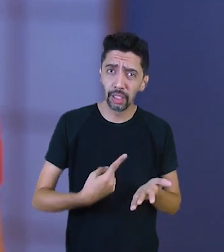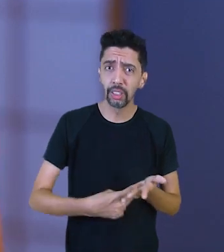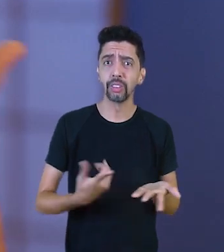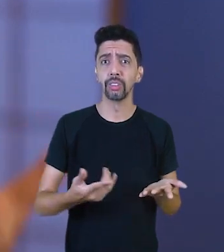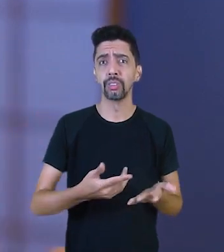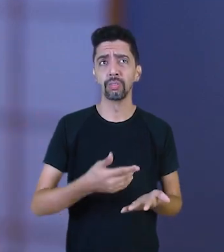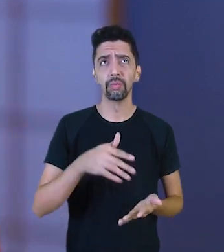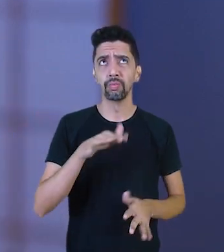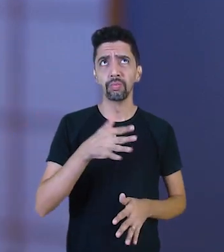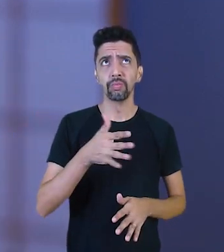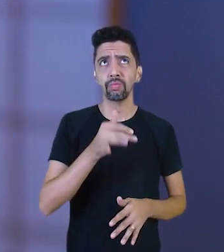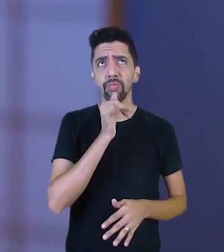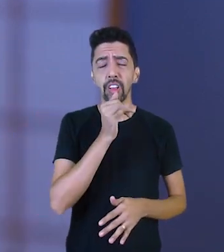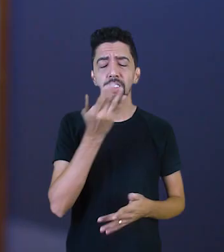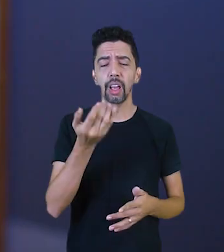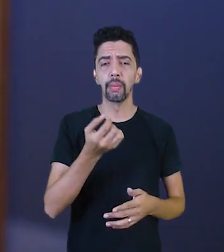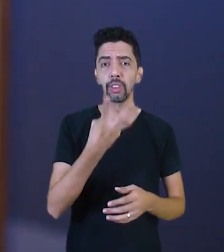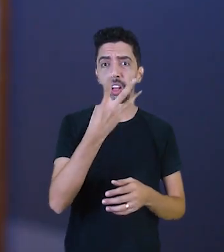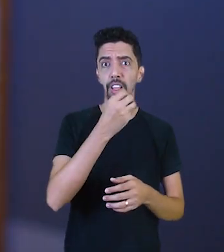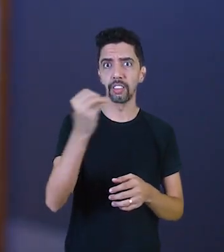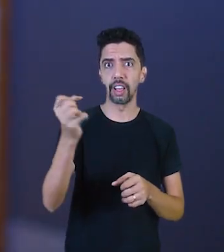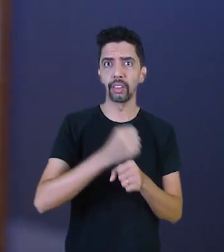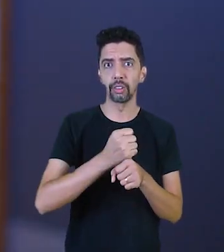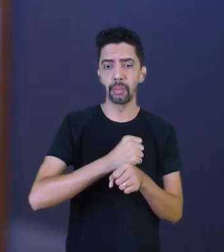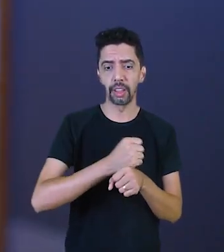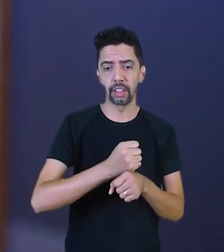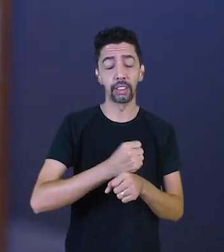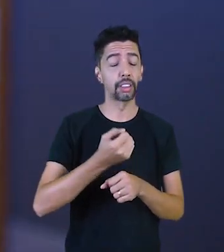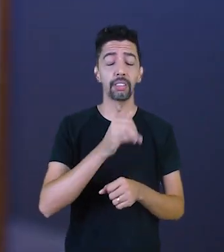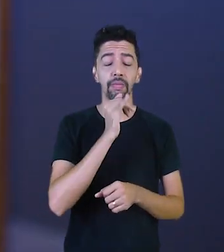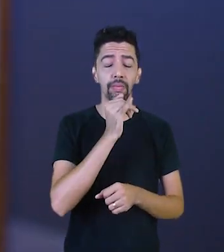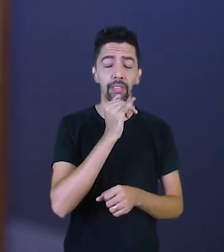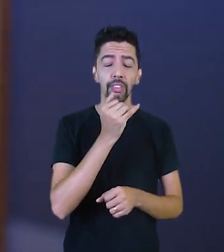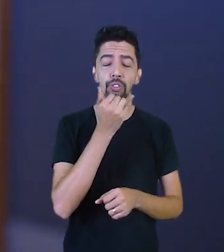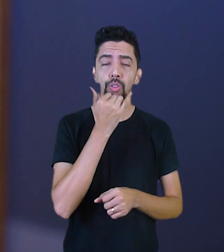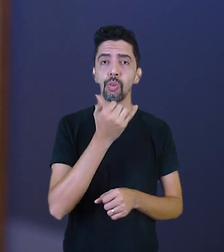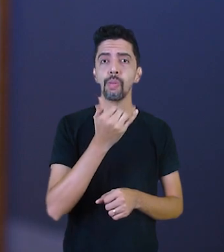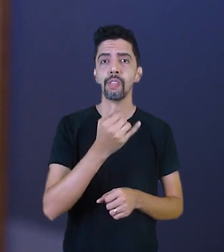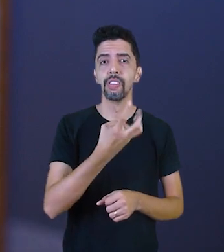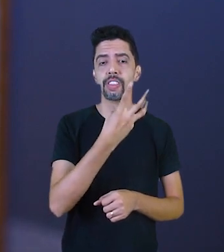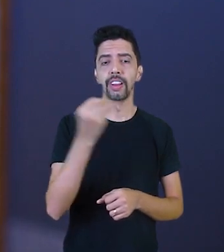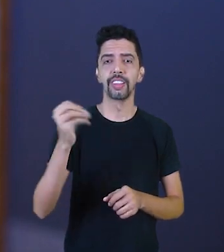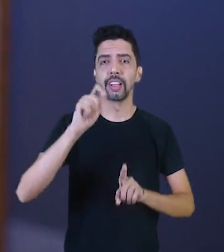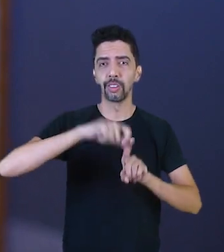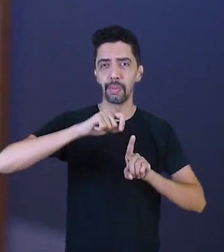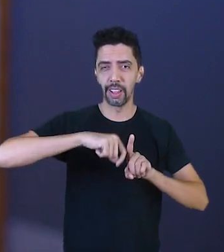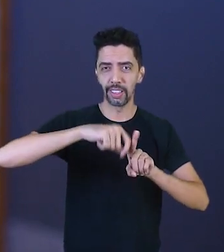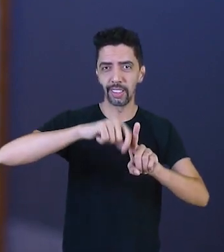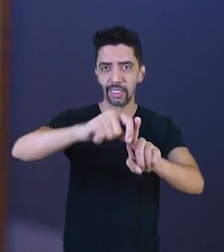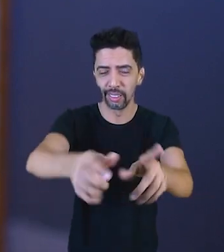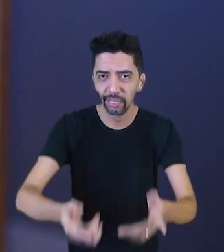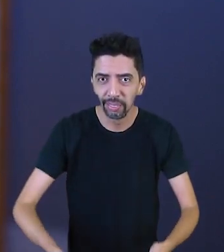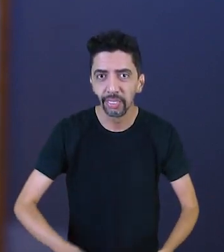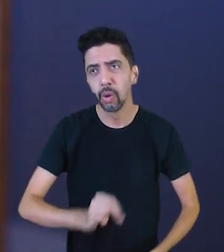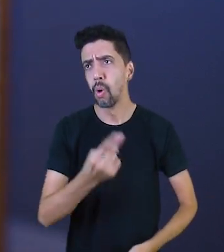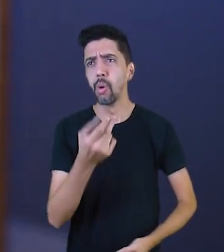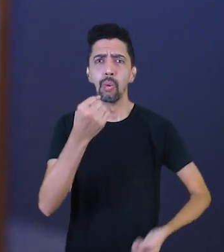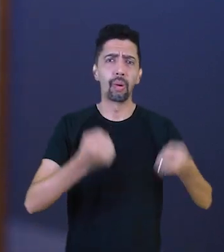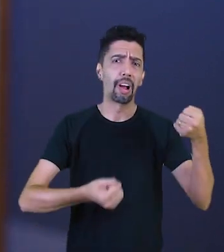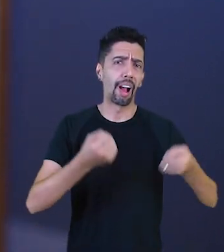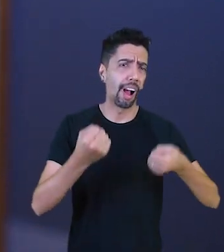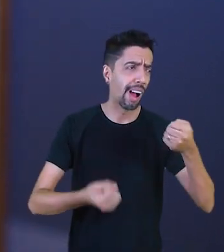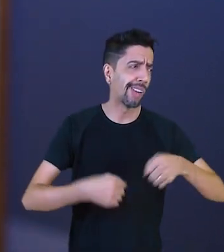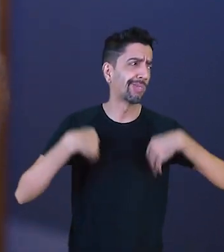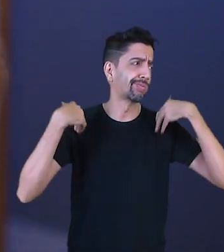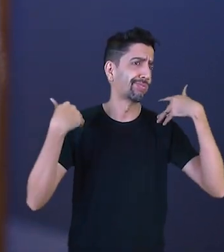meses pela frente. Agora eu comprei um bem imóvel que vai me servir como renda, eu vou comprar a prazo? Olha